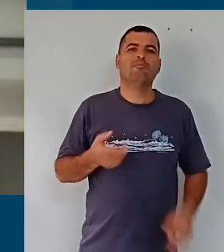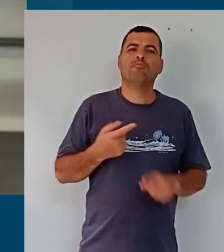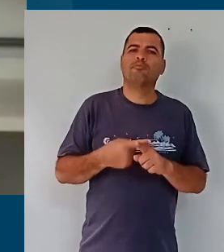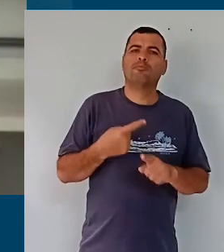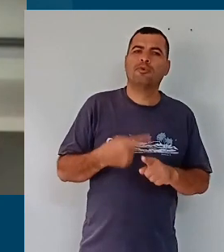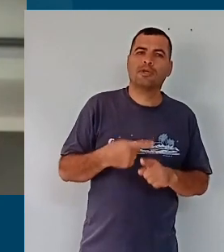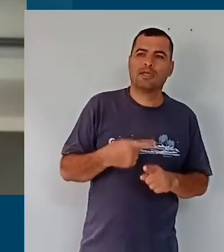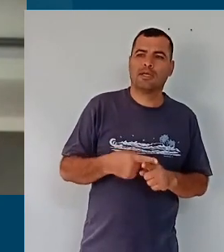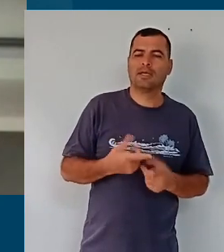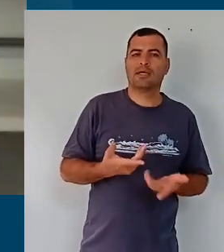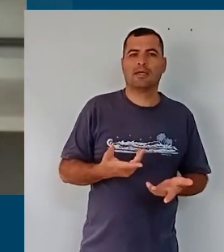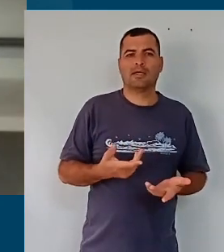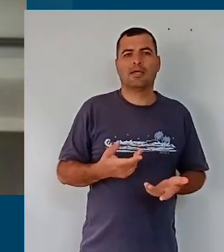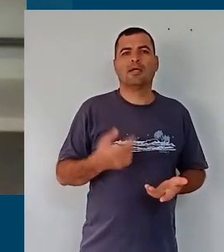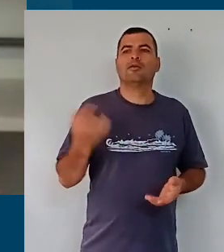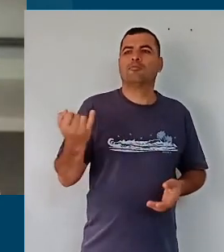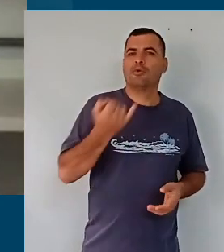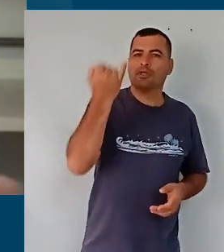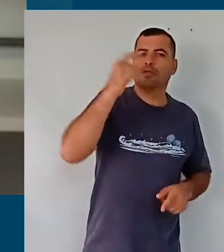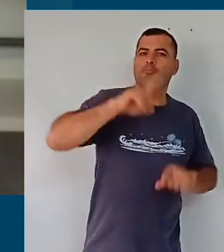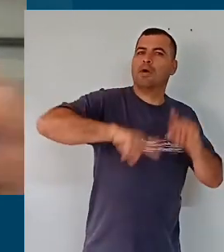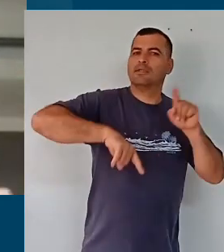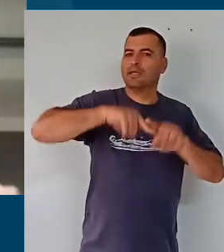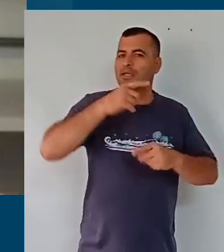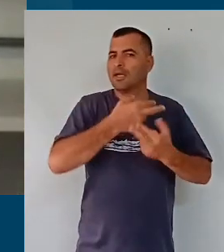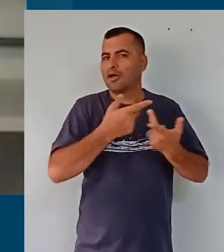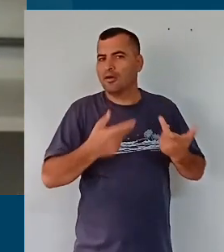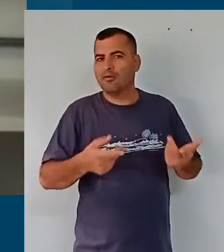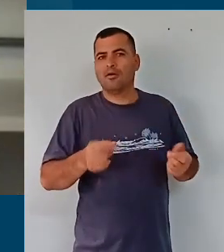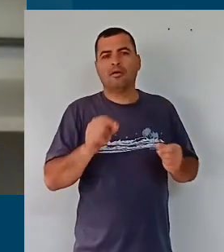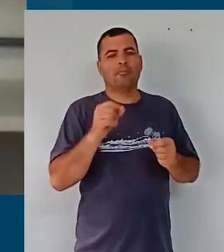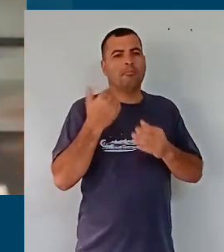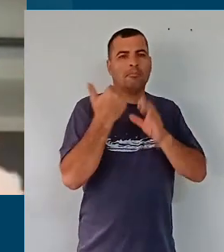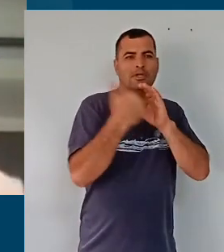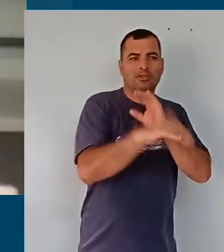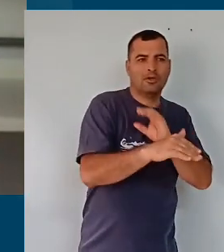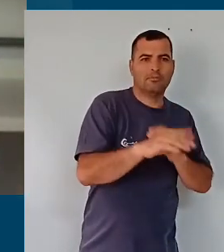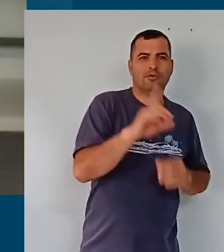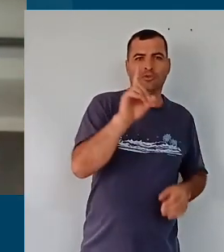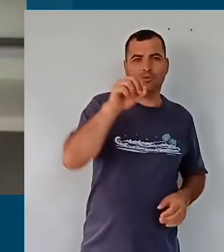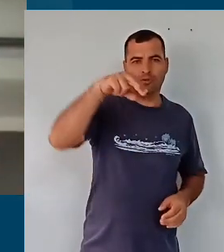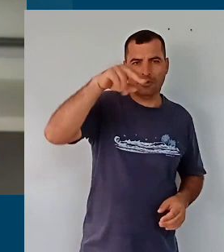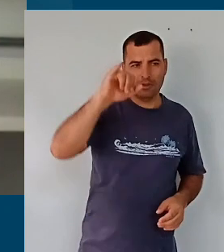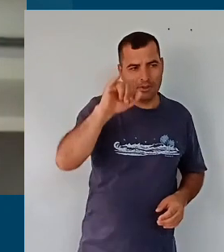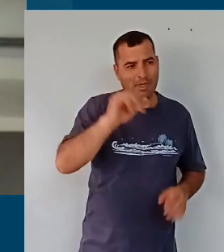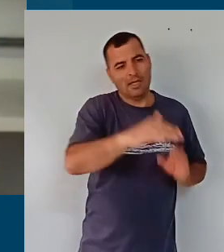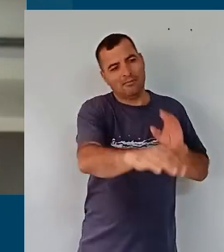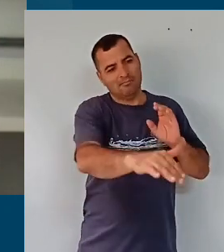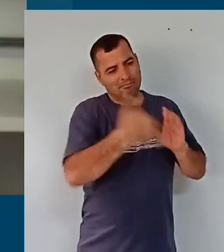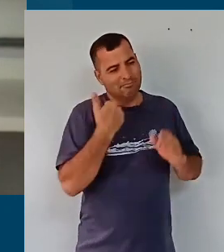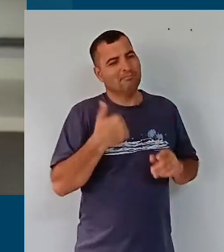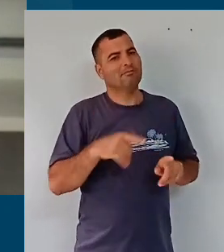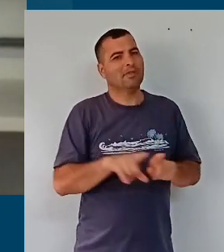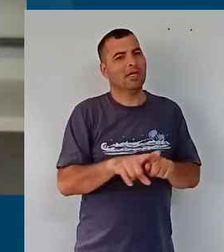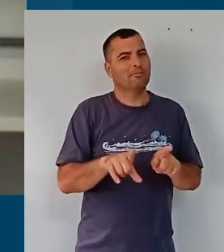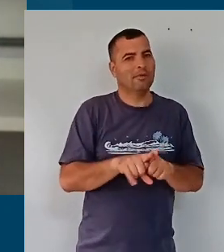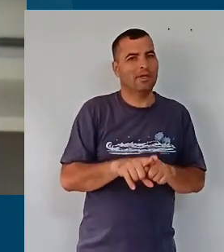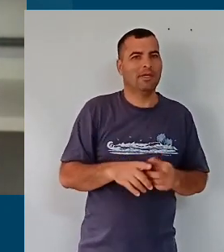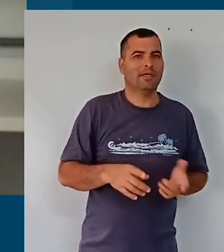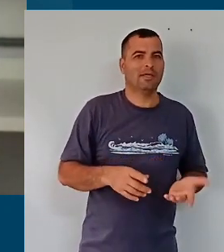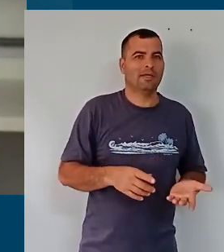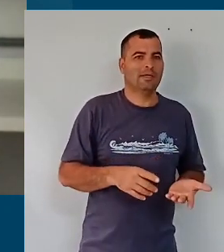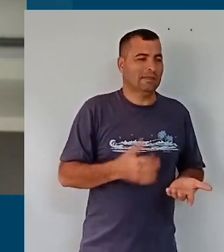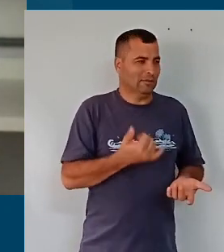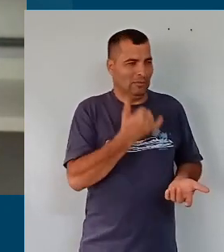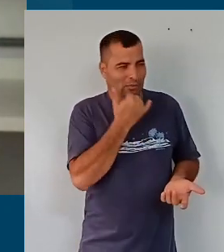sobre o material que nós estávamos mandando para Donizete e ele devolvendo. Então, quero, acho que